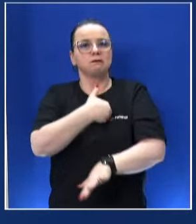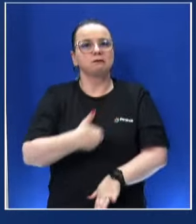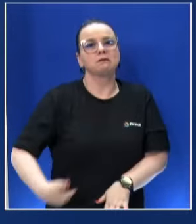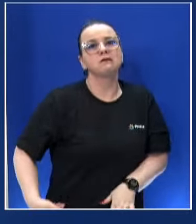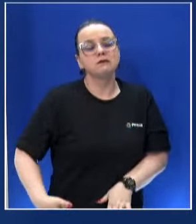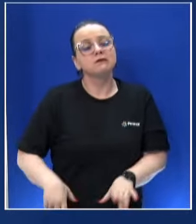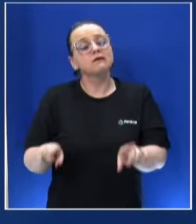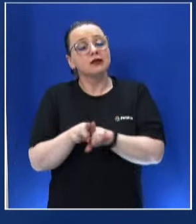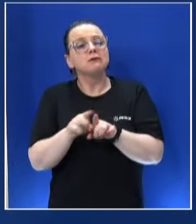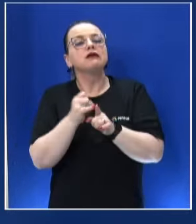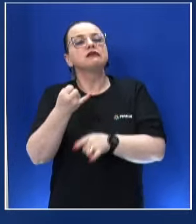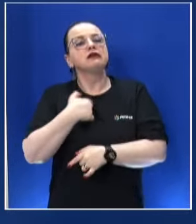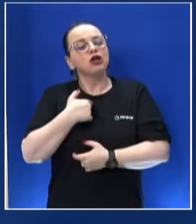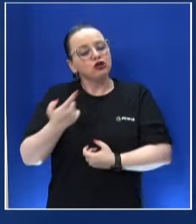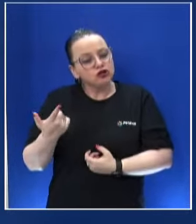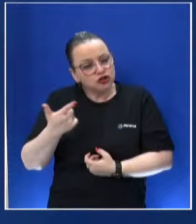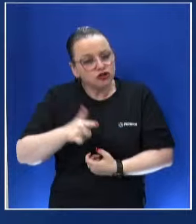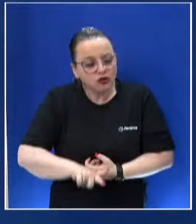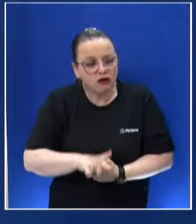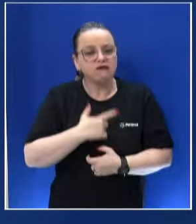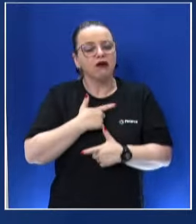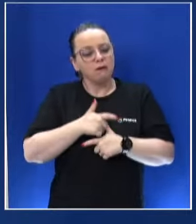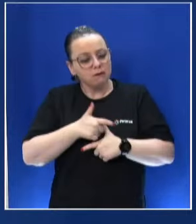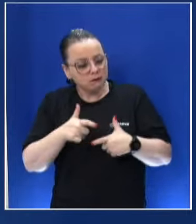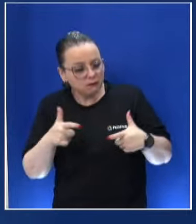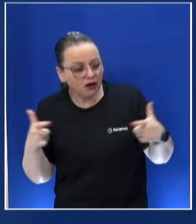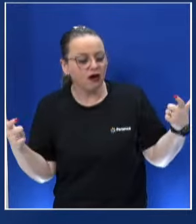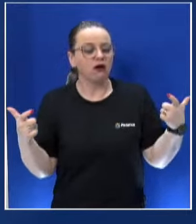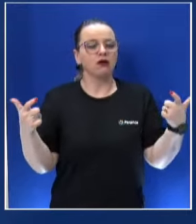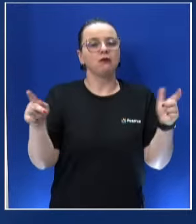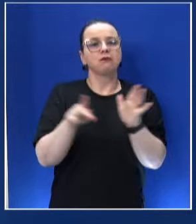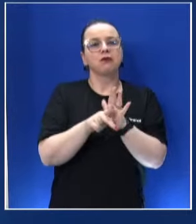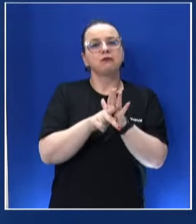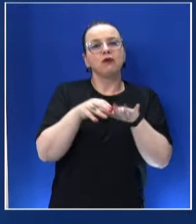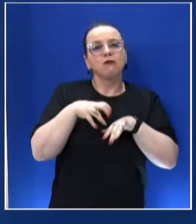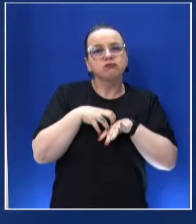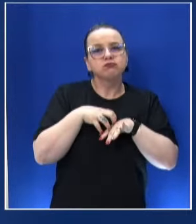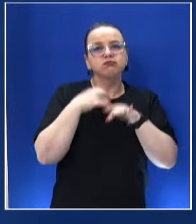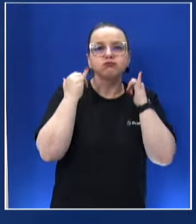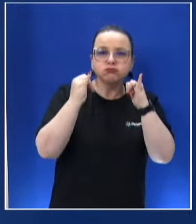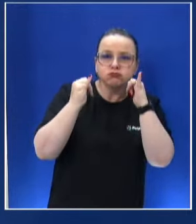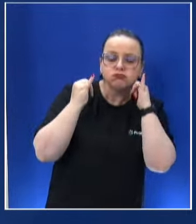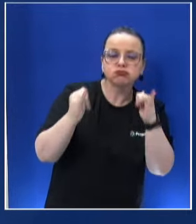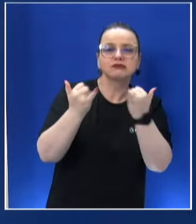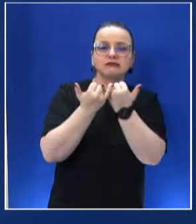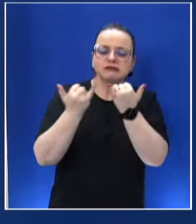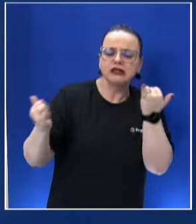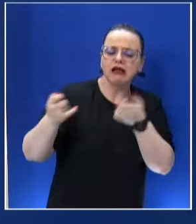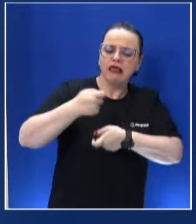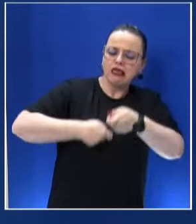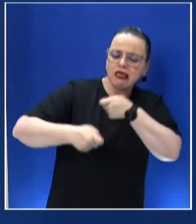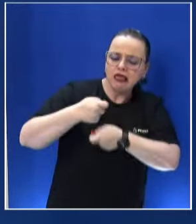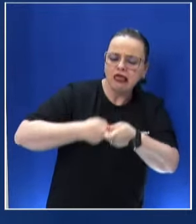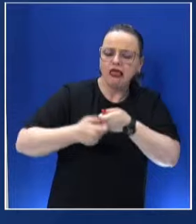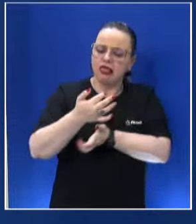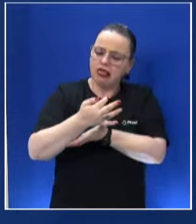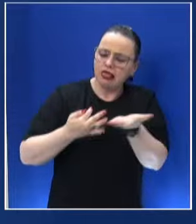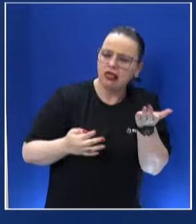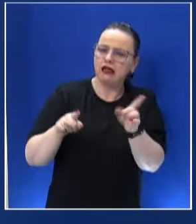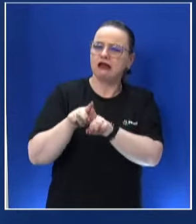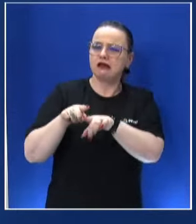que, se for reeleito, vou aumentar a frota de ônibus elétrico, fazendo financiamento, vou fazer integração